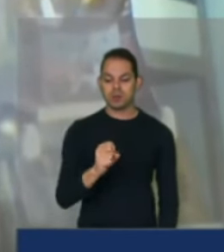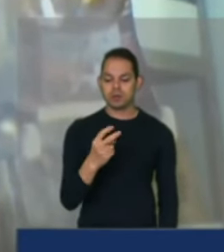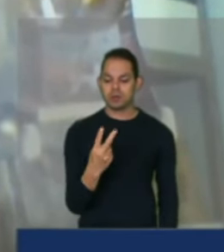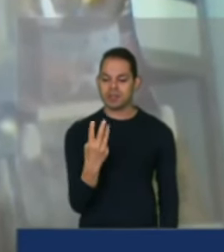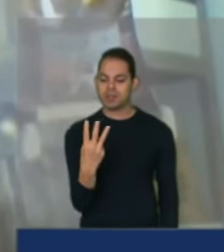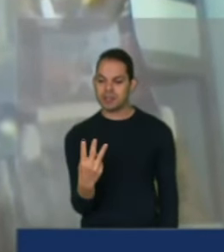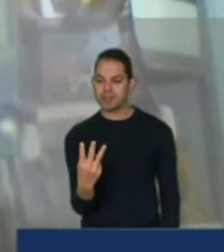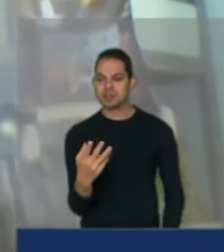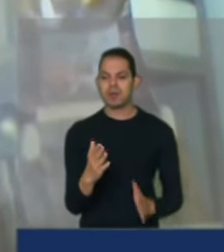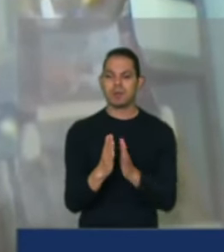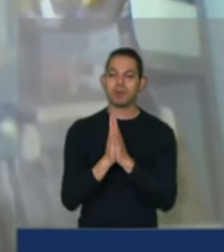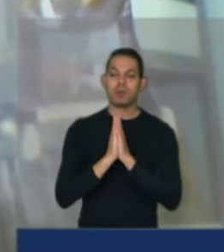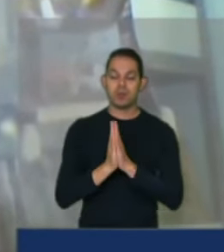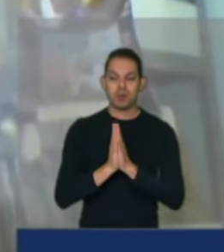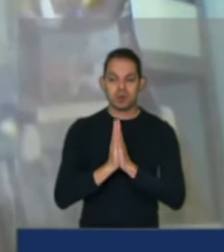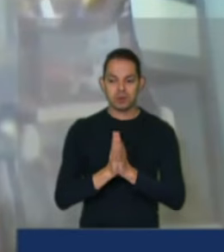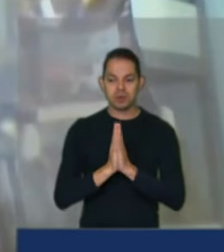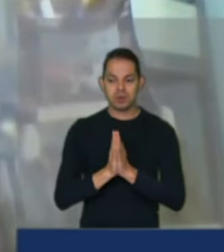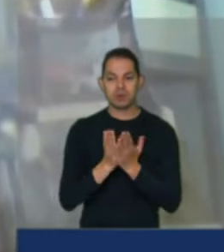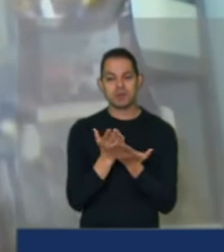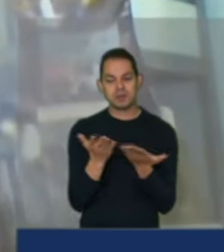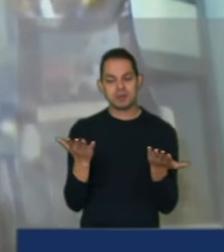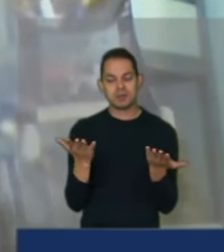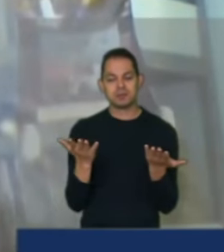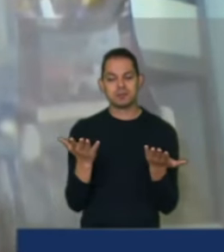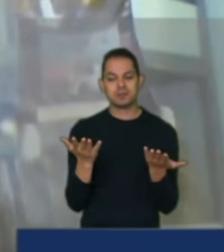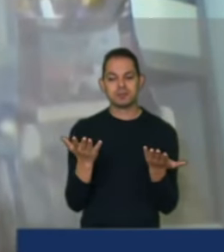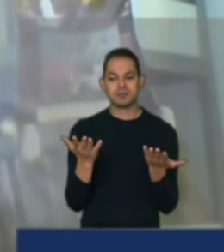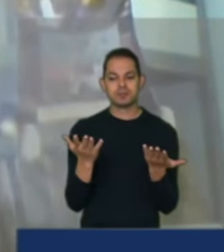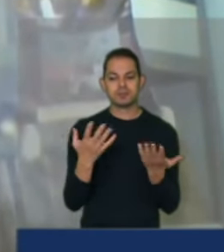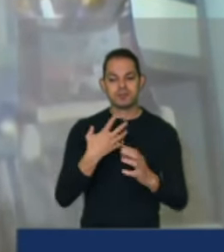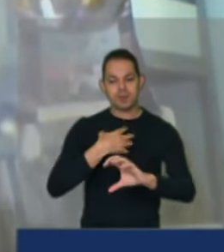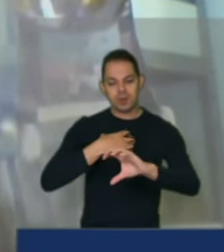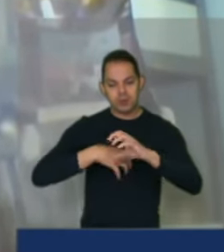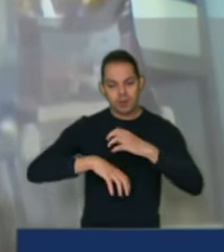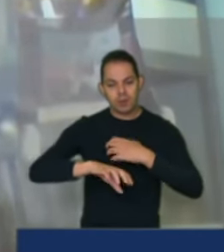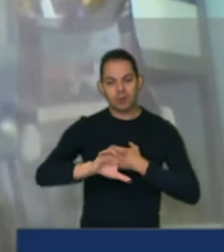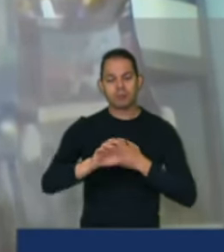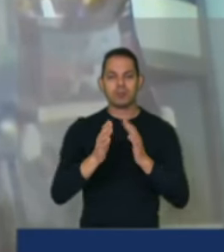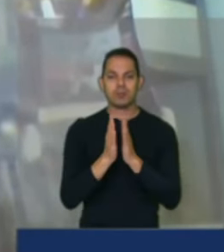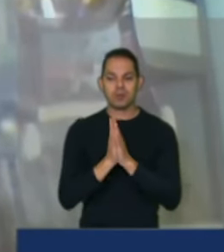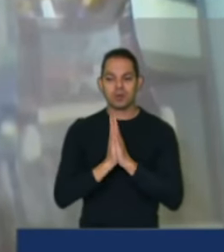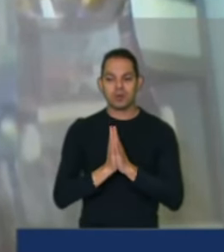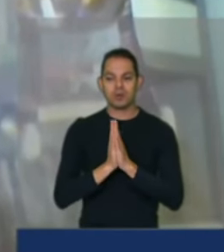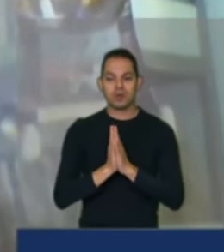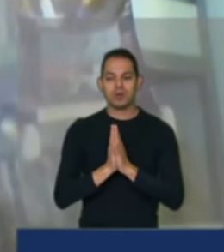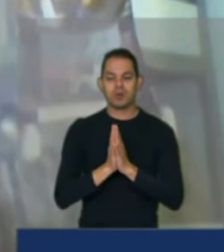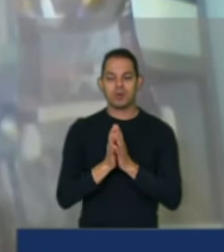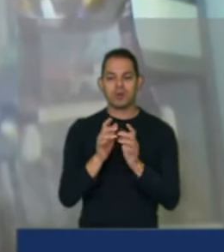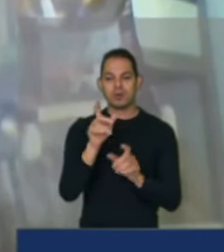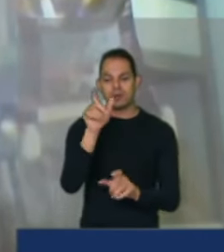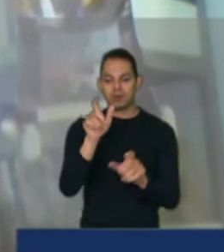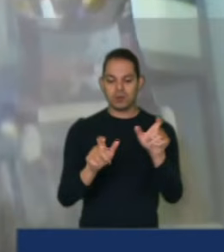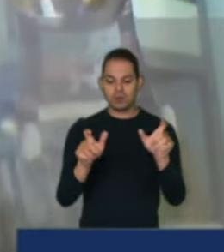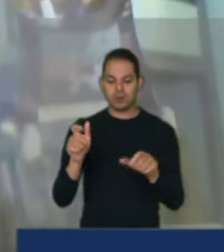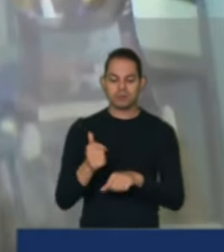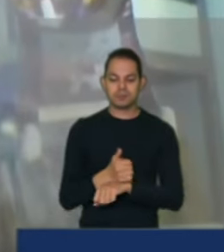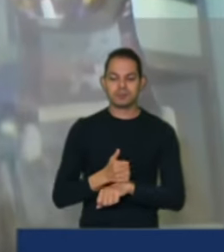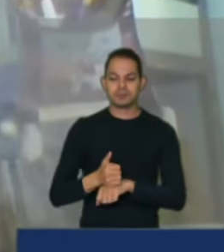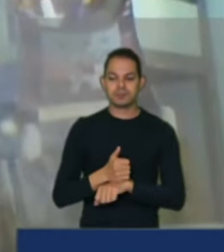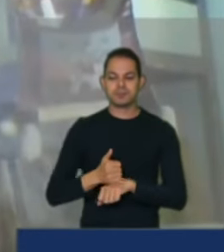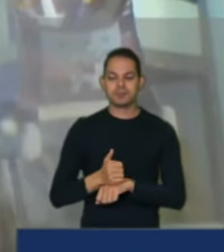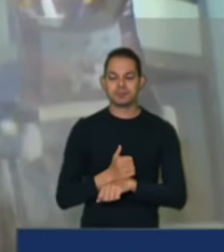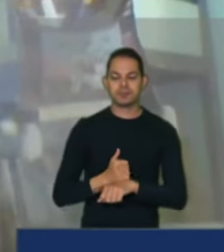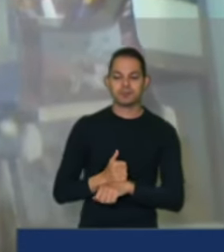favor, tenham um pouco mais de complacência com os camponeses e camponesas e com o povo brasileiro.